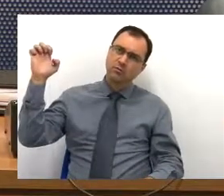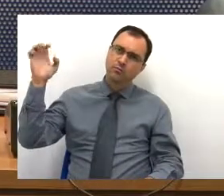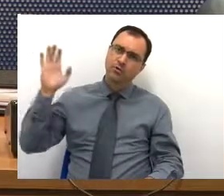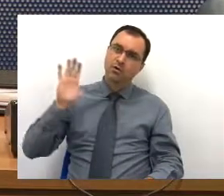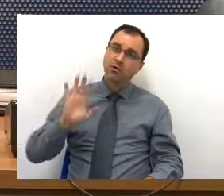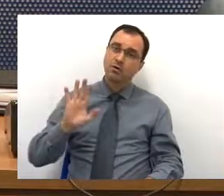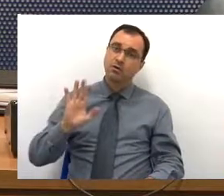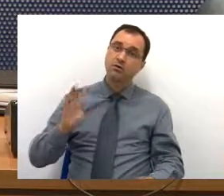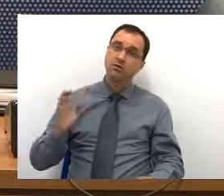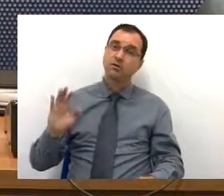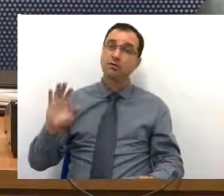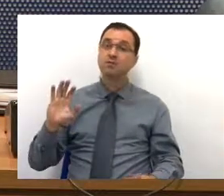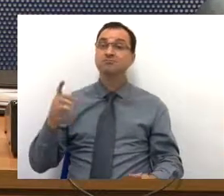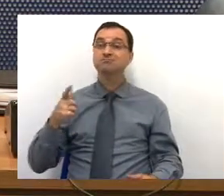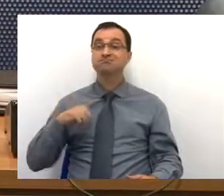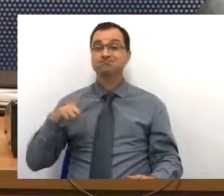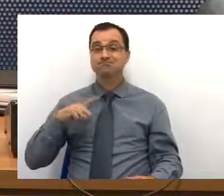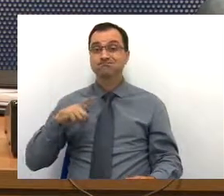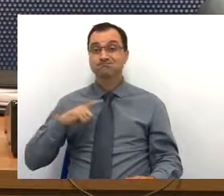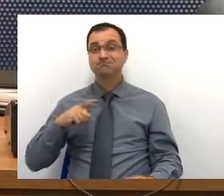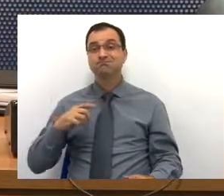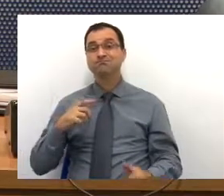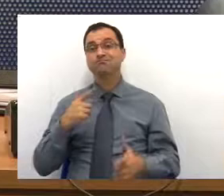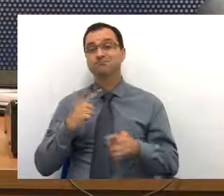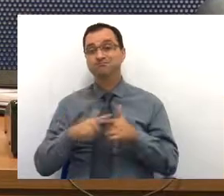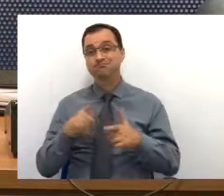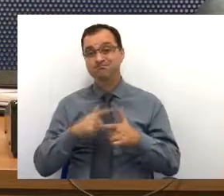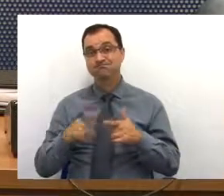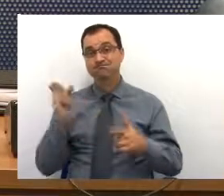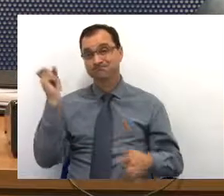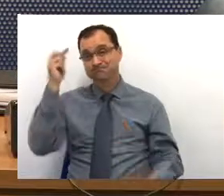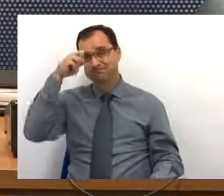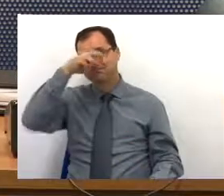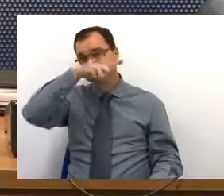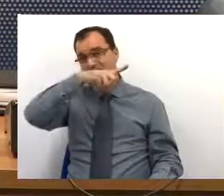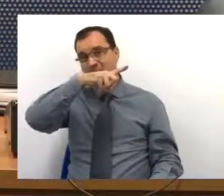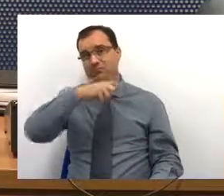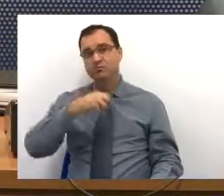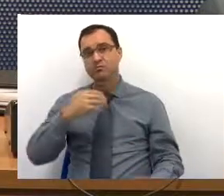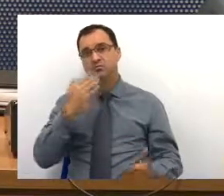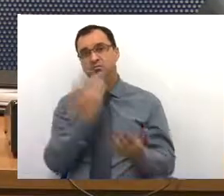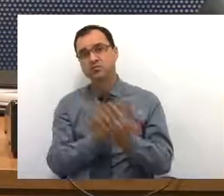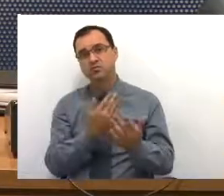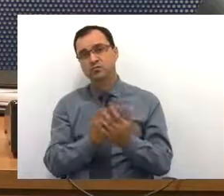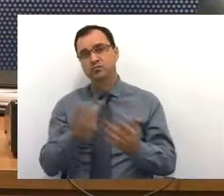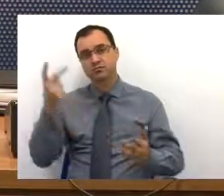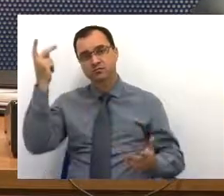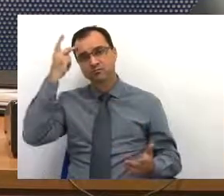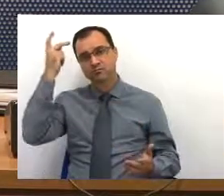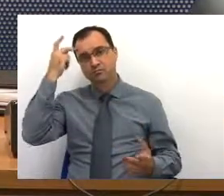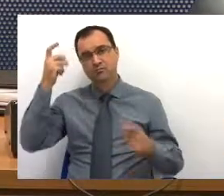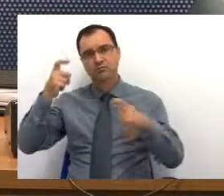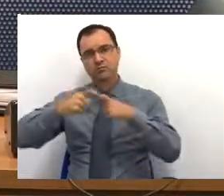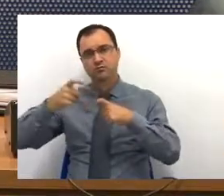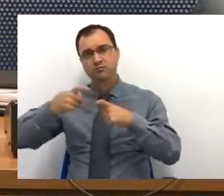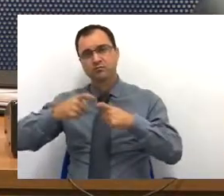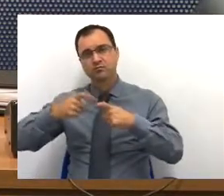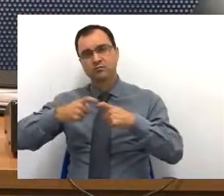Agora, há algumas dificuldades. A Escola Paulista de Medicina